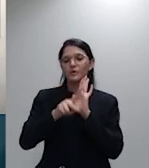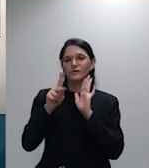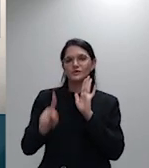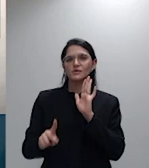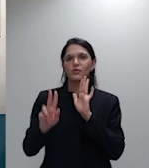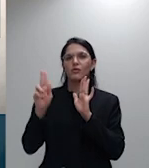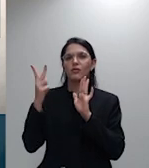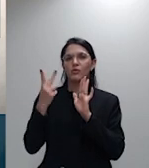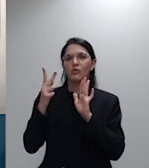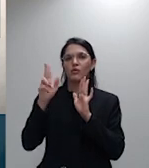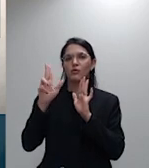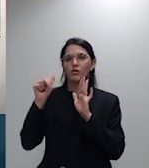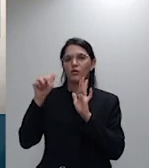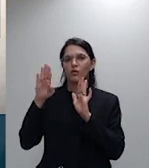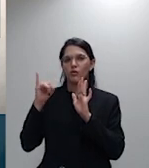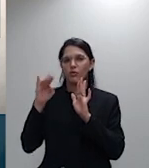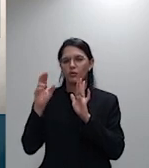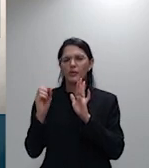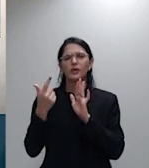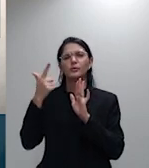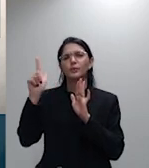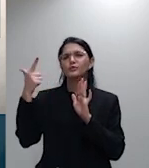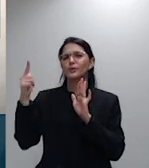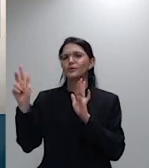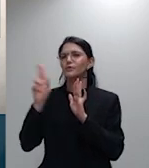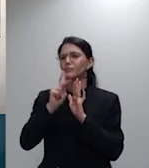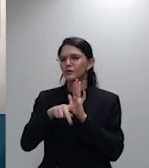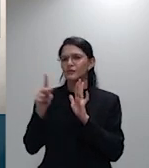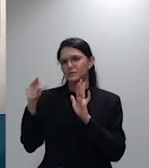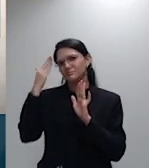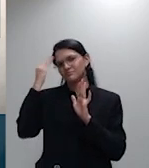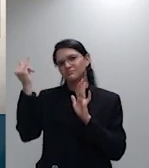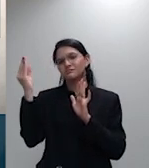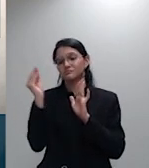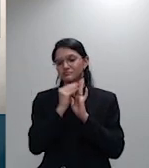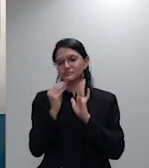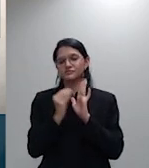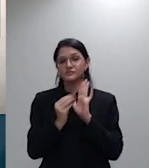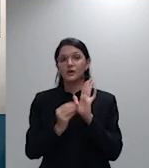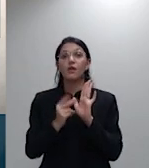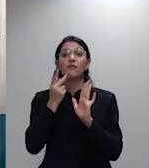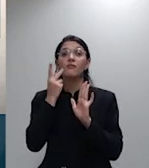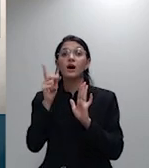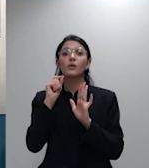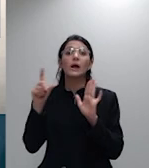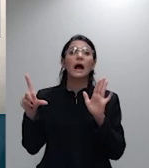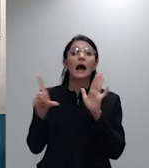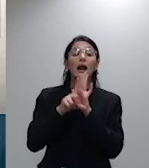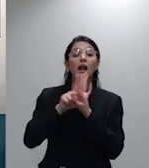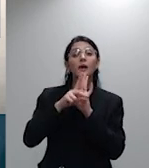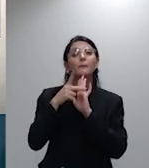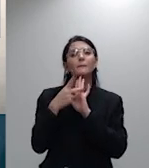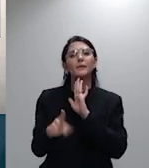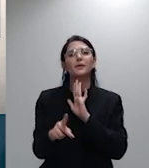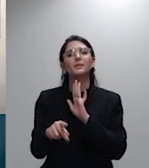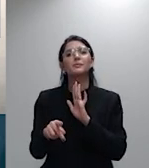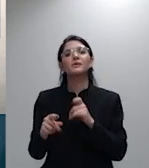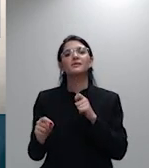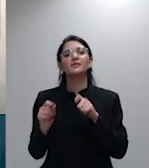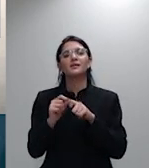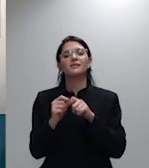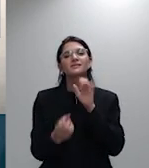Oliveira Júnior. Então, digo que a própria lei criou uma exceção à regra geral de distribuição do ônus probatório disposta no artigo